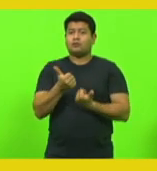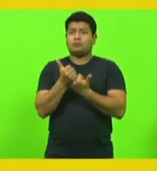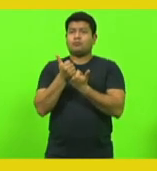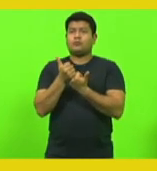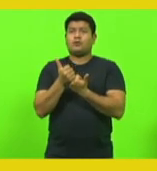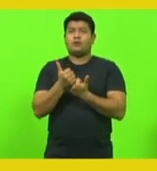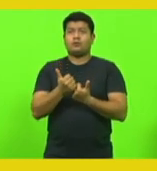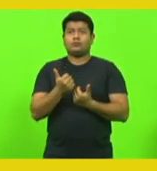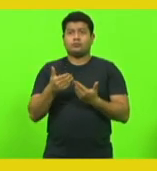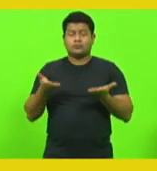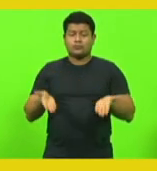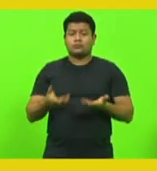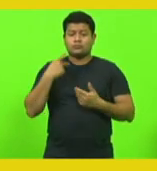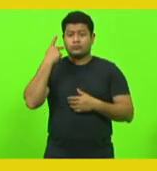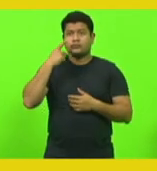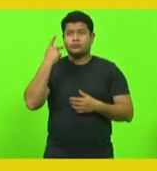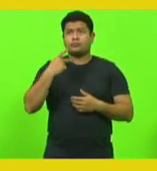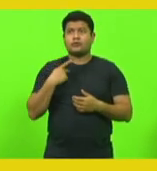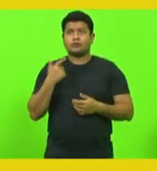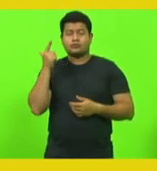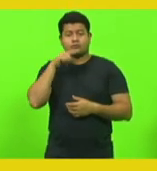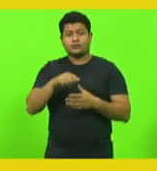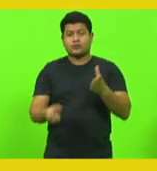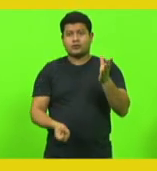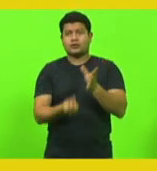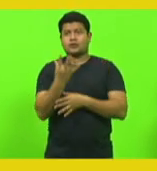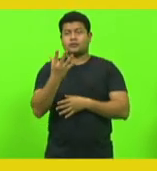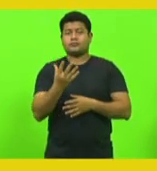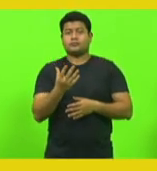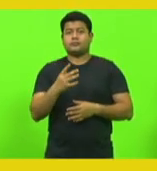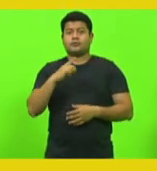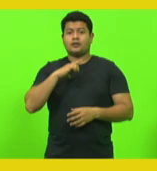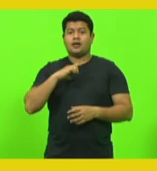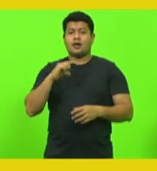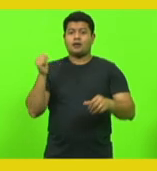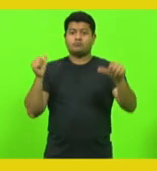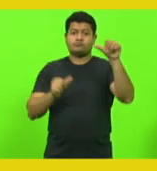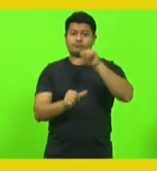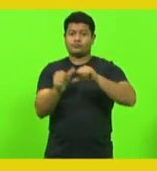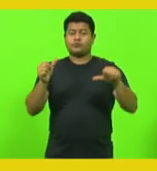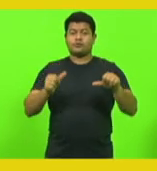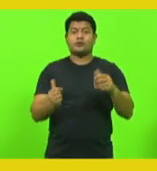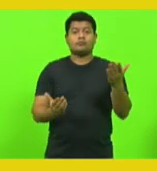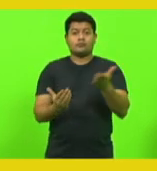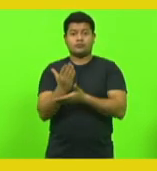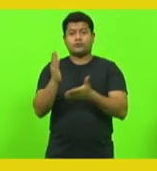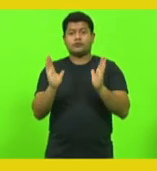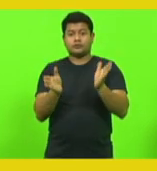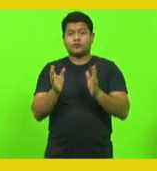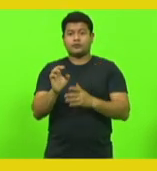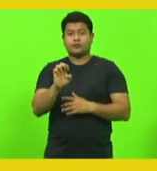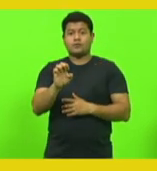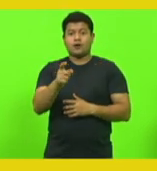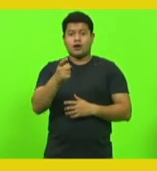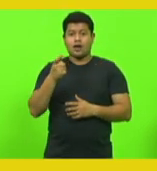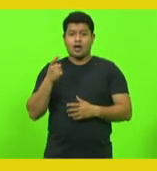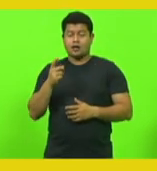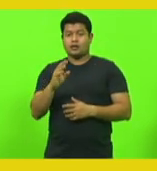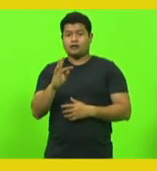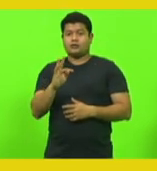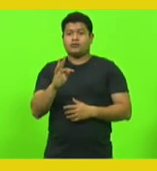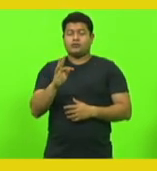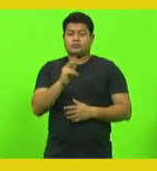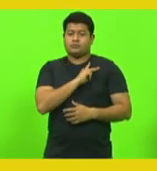para que, de fato, se implemente. Bem, nós temos a reforma aprovada durante o governo do ex-presidente Temer, a Lei 13